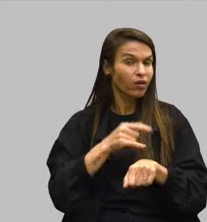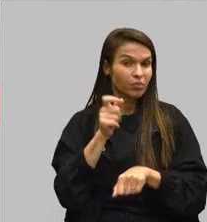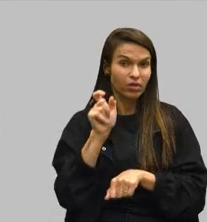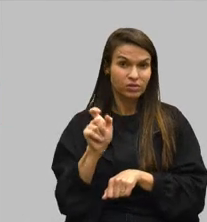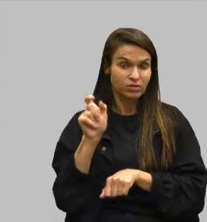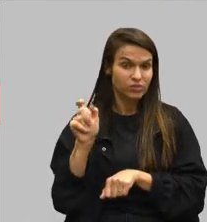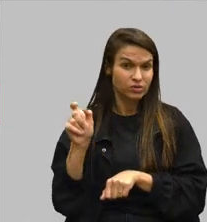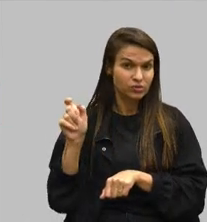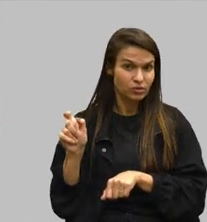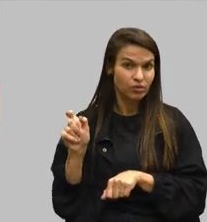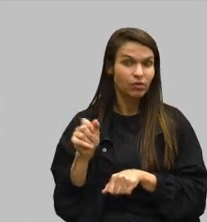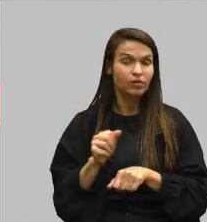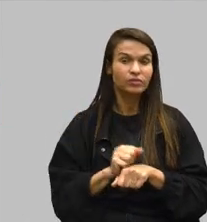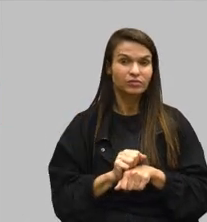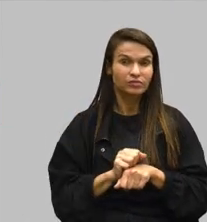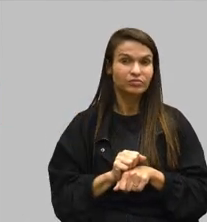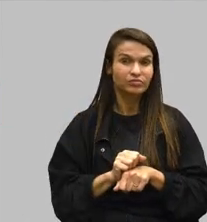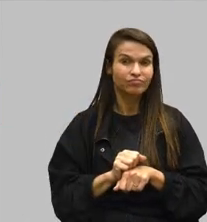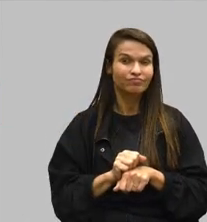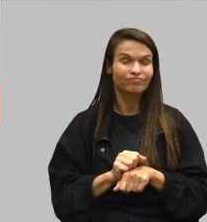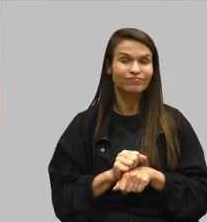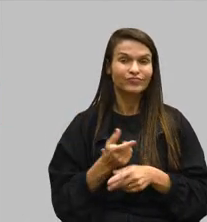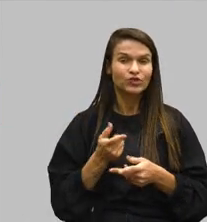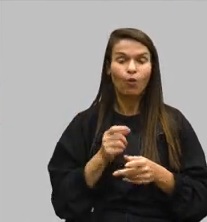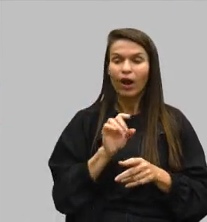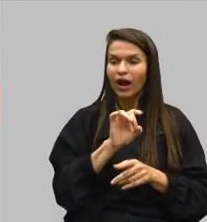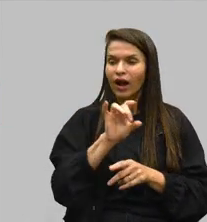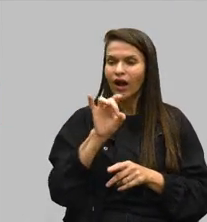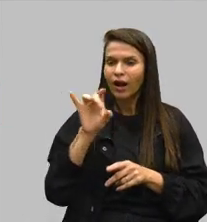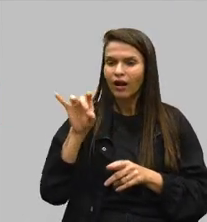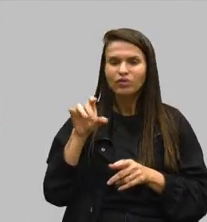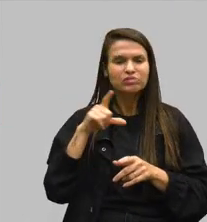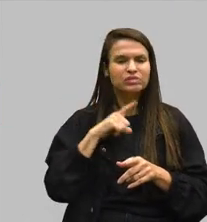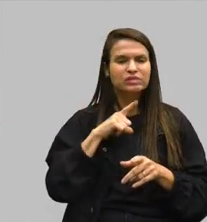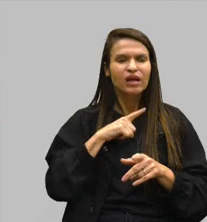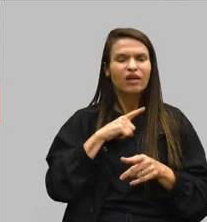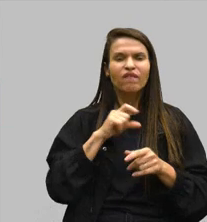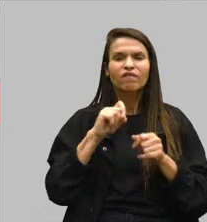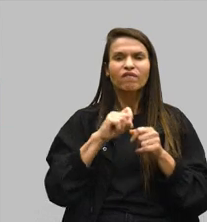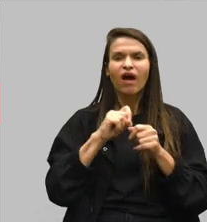então, as suas necessidades são feitas, cada um tem um soponto no meio do mato.